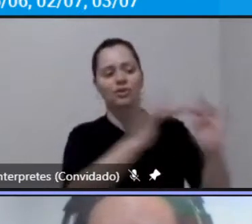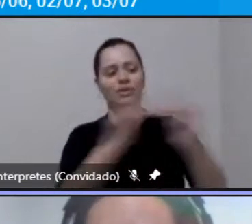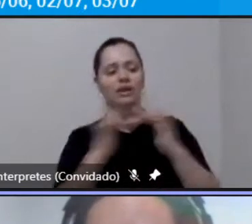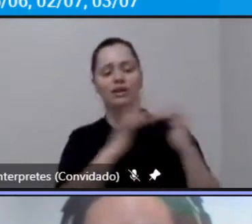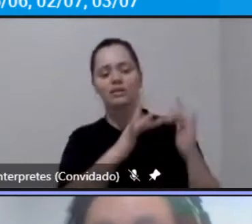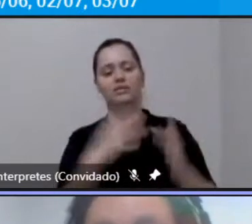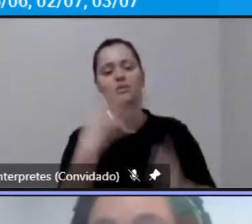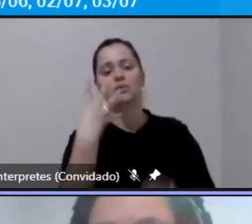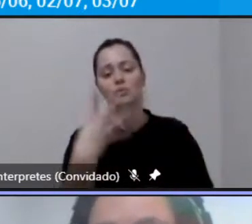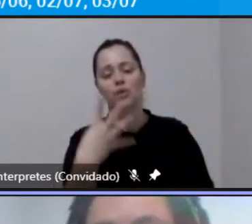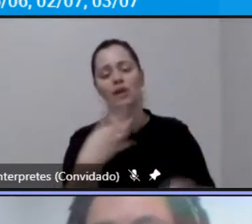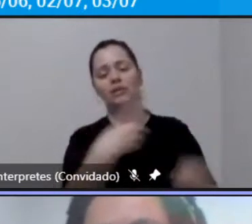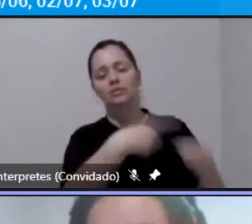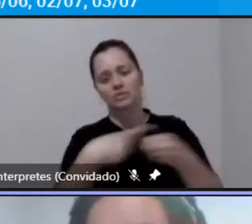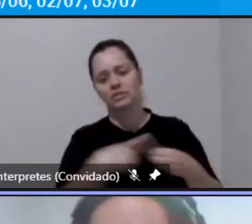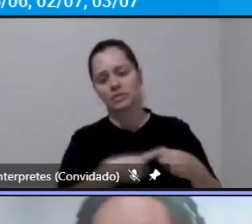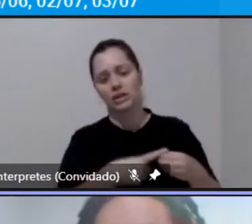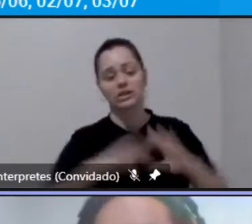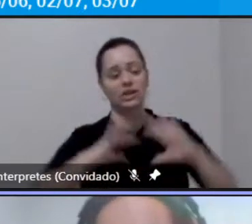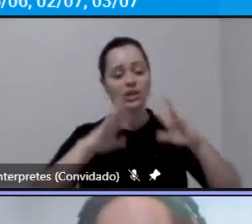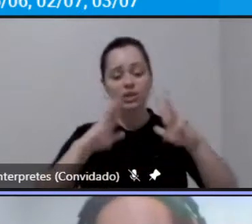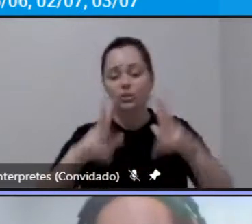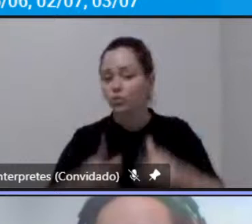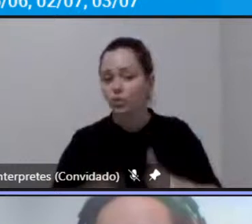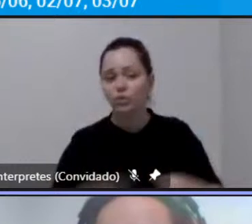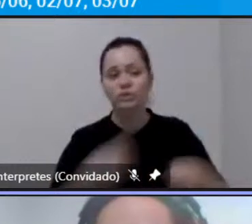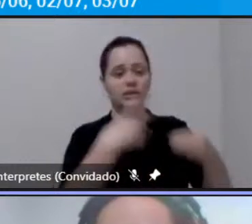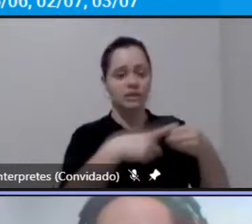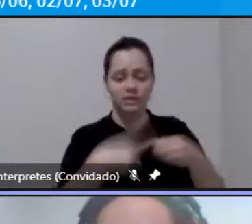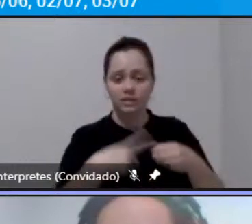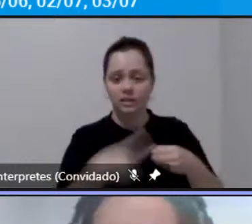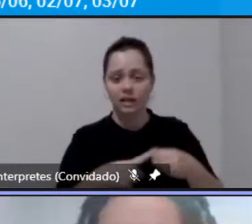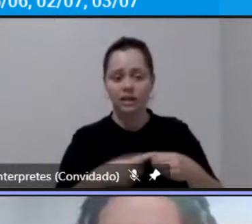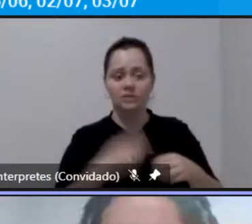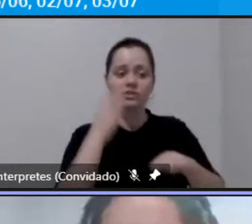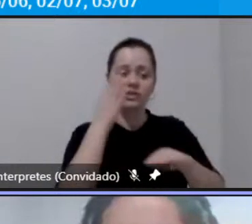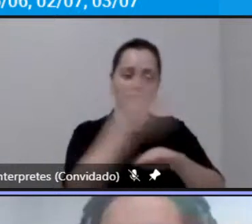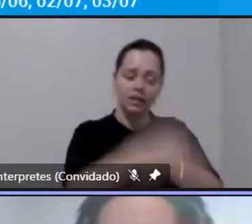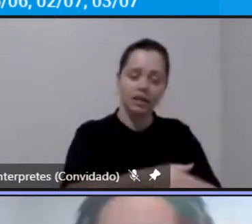cidades também e todas essas cidades dentro da mesma